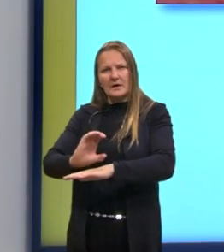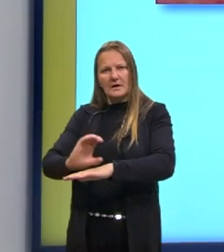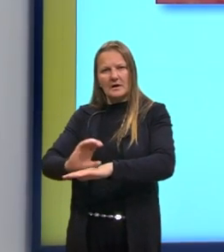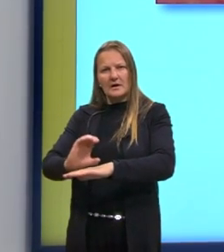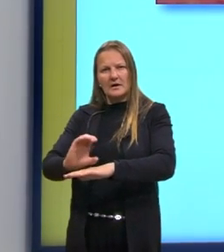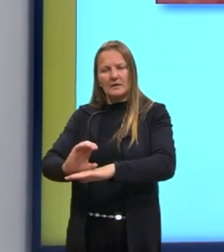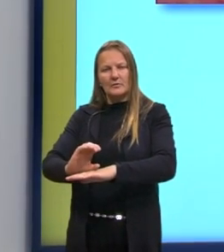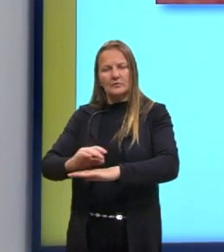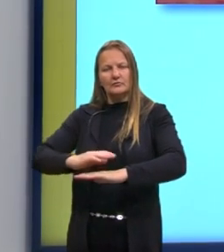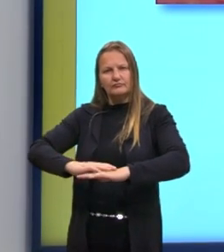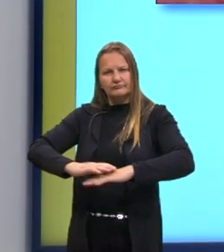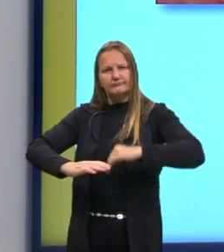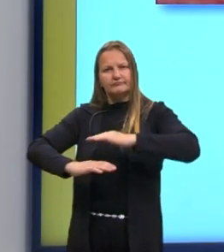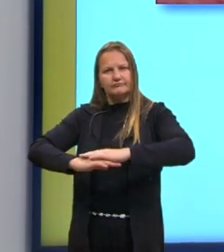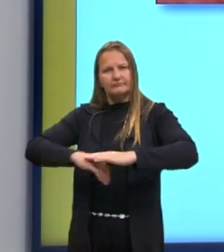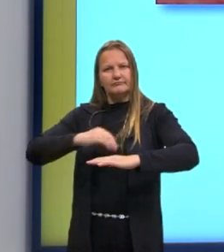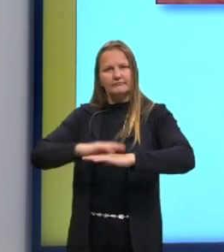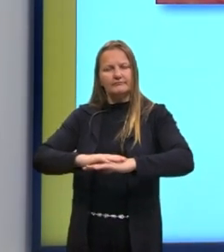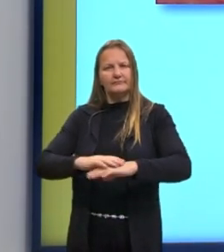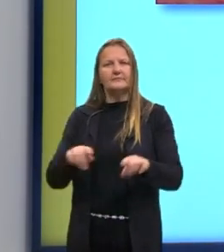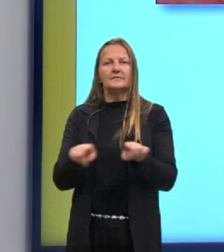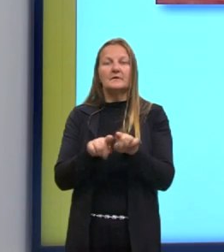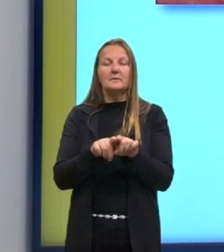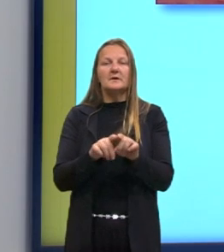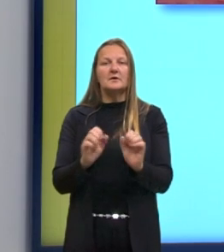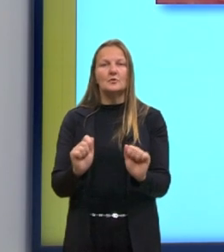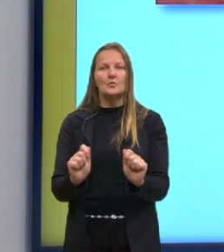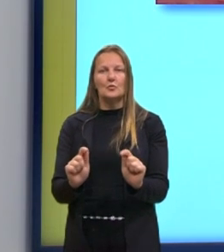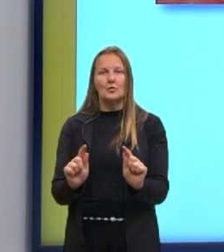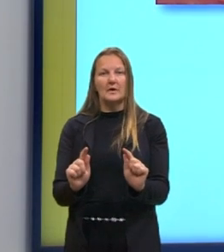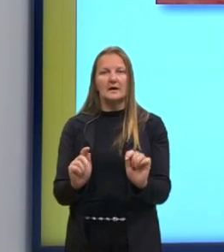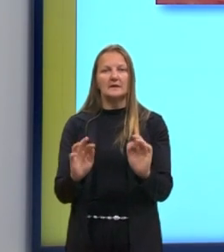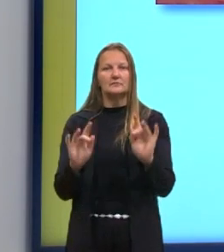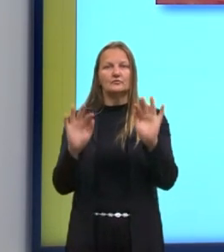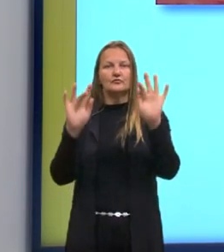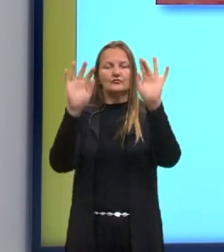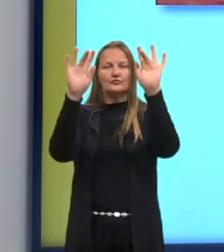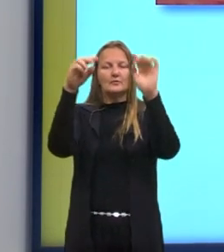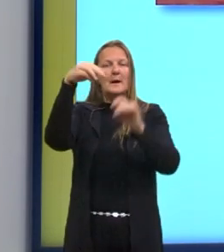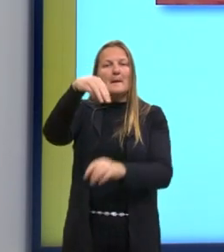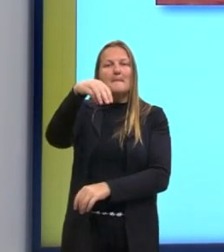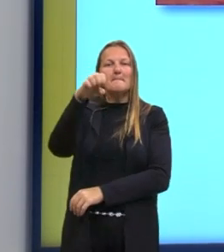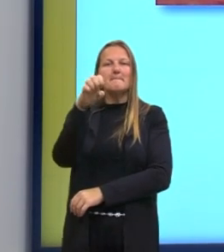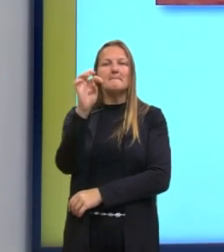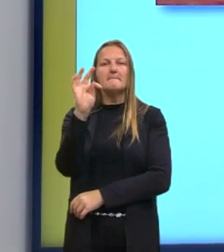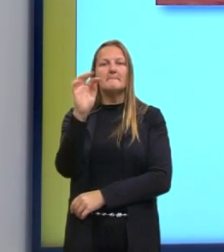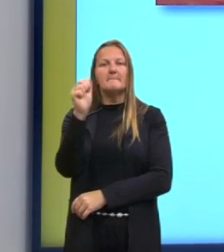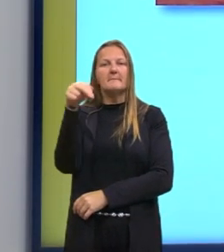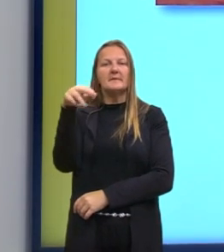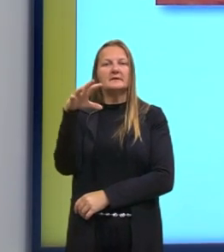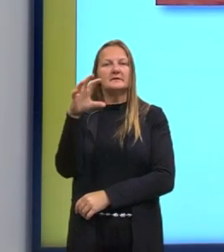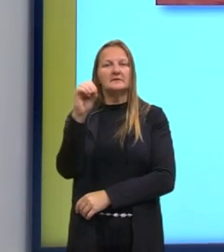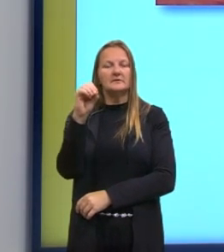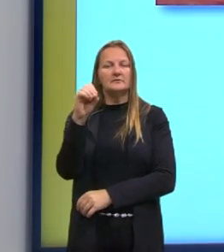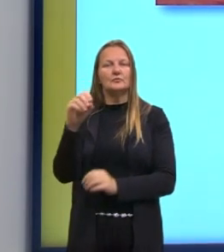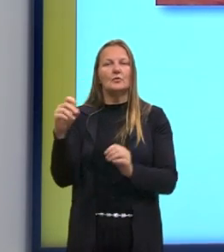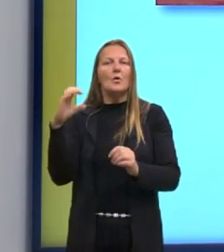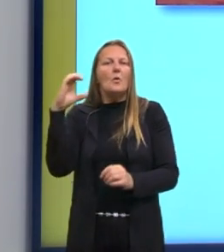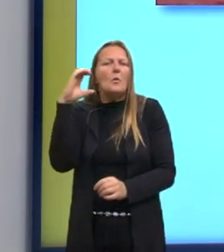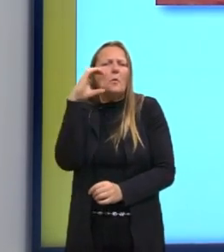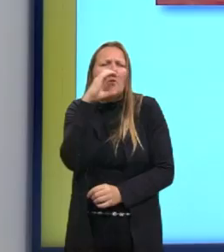acontece também uma emissão de dióxido de carbono. E também metano na atmosfera, causado, claro, pelo calor.